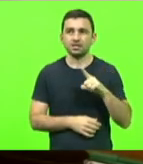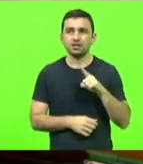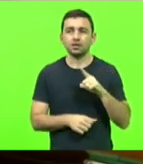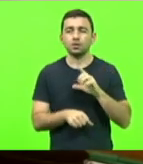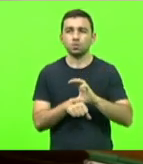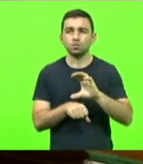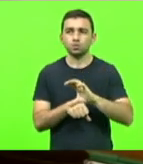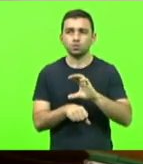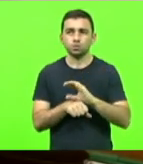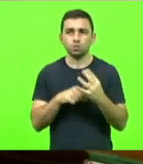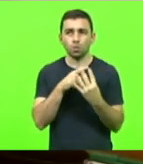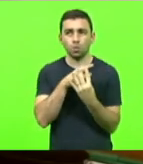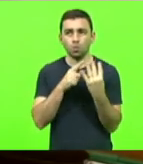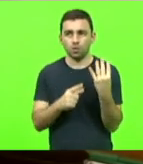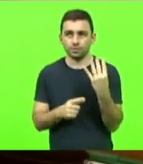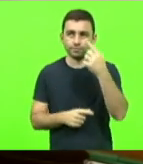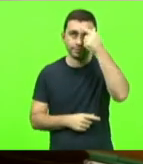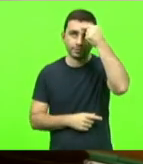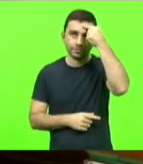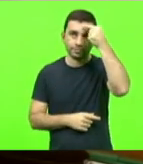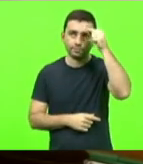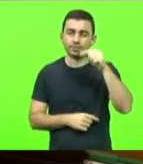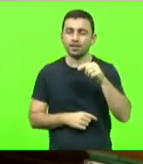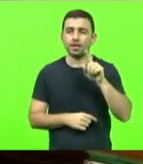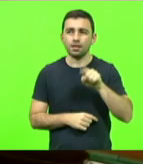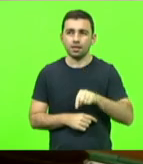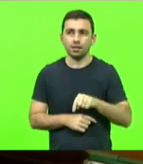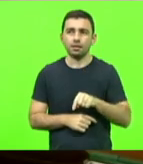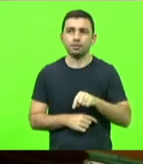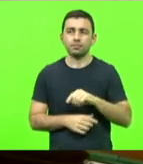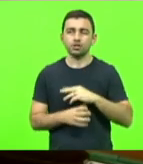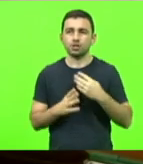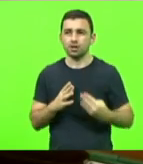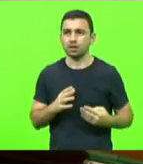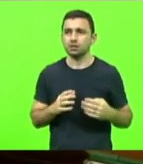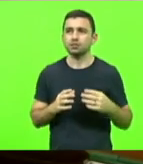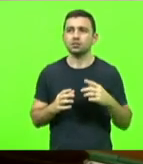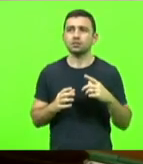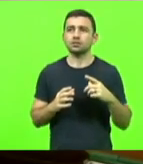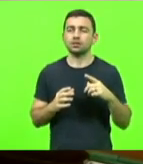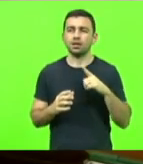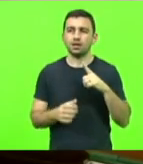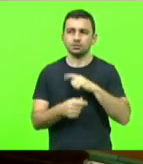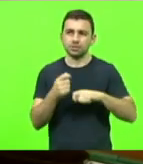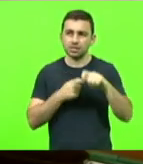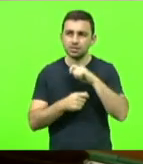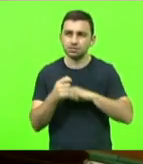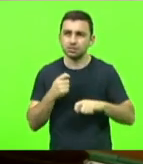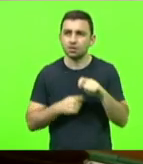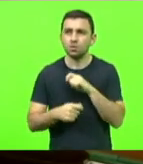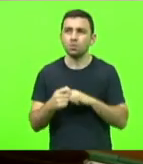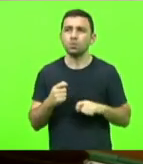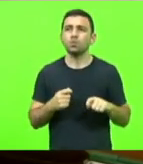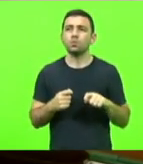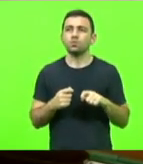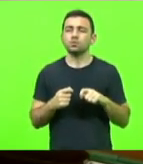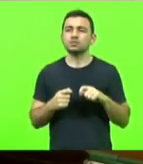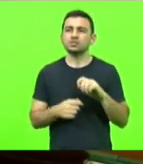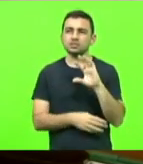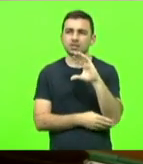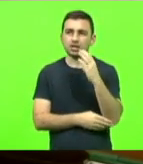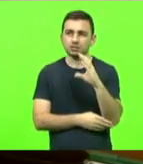cursos de graduação bacharelado nas áreas de administração, ciências